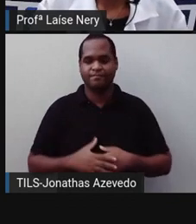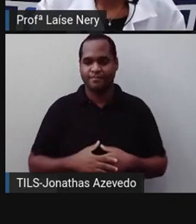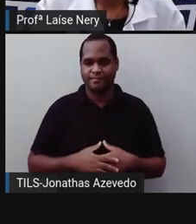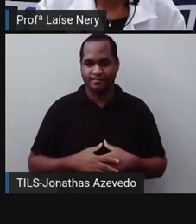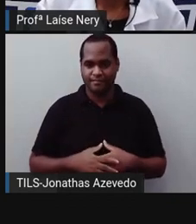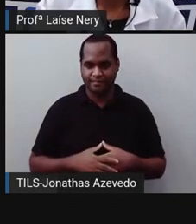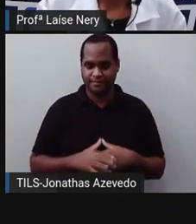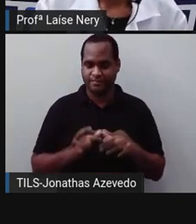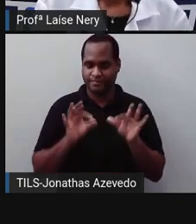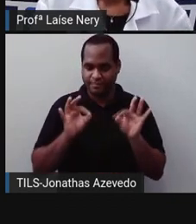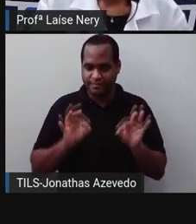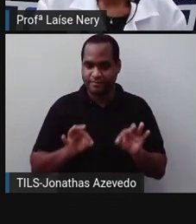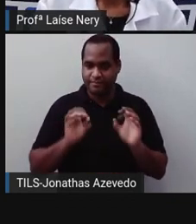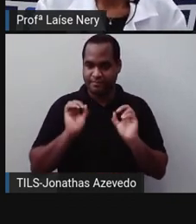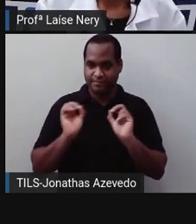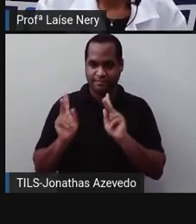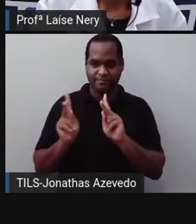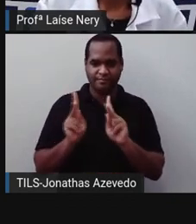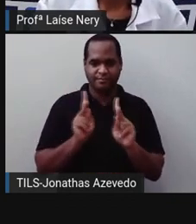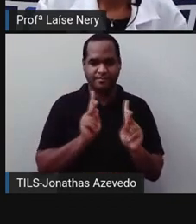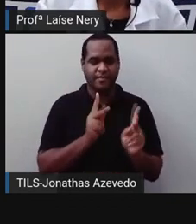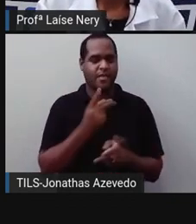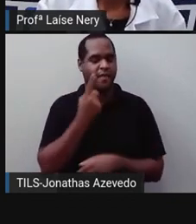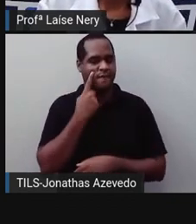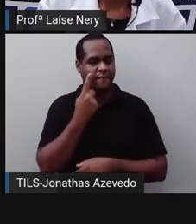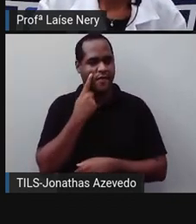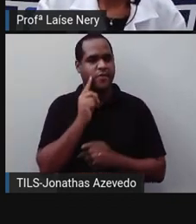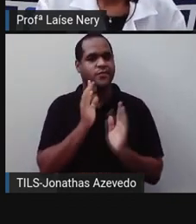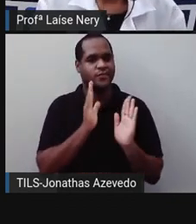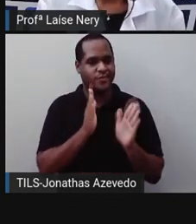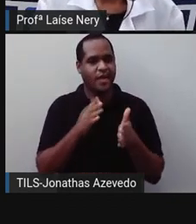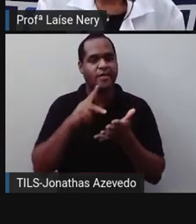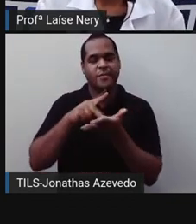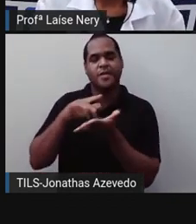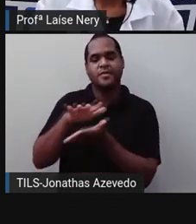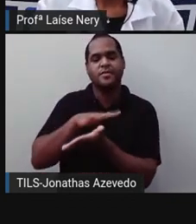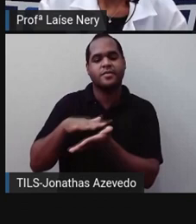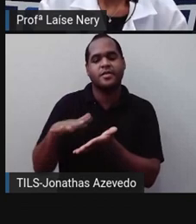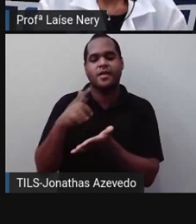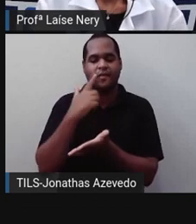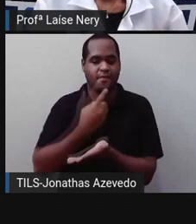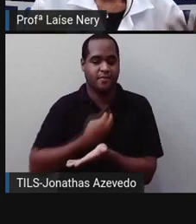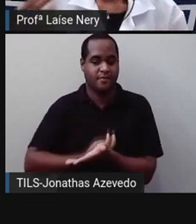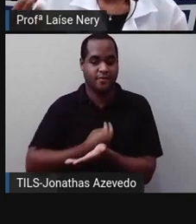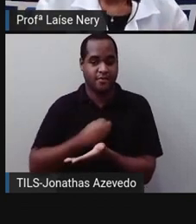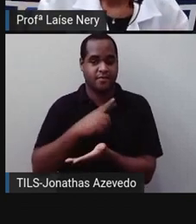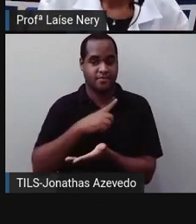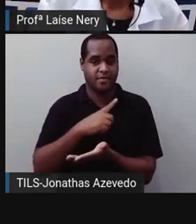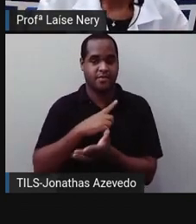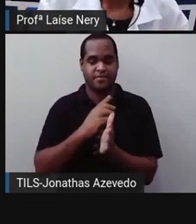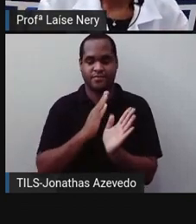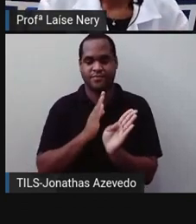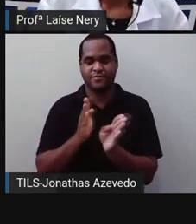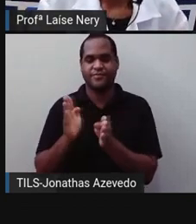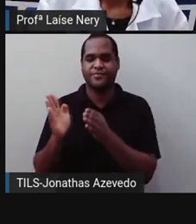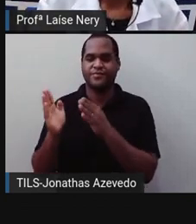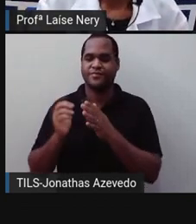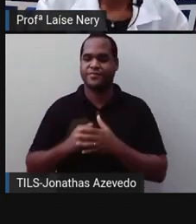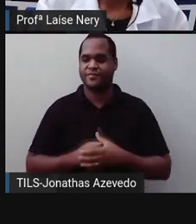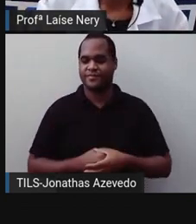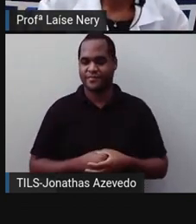você já viu essas figuras geométricas na sua vida. Tanto